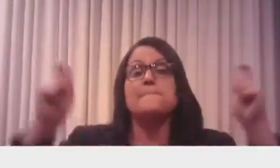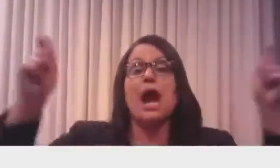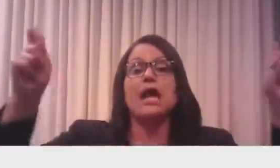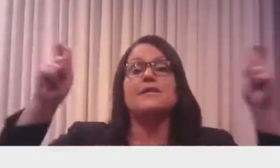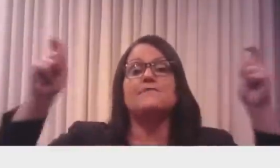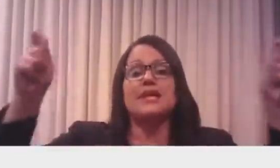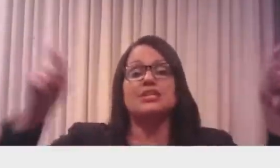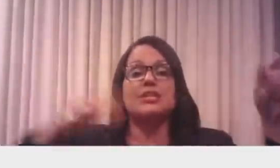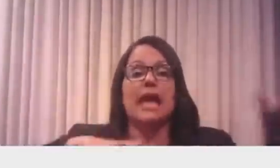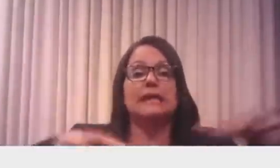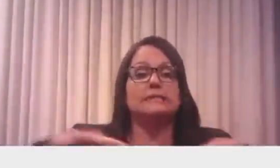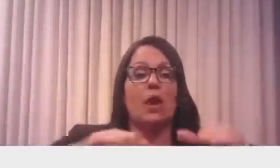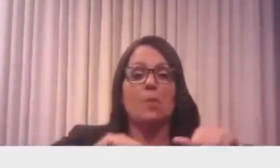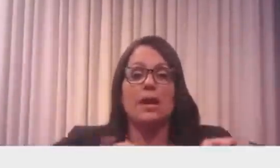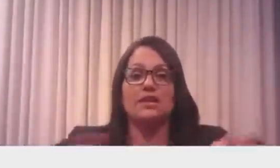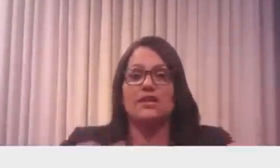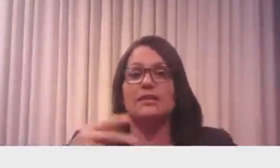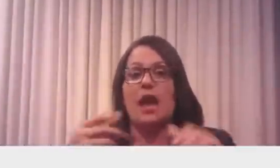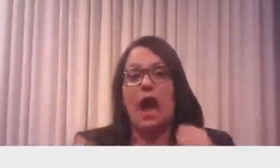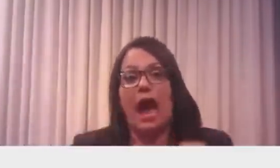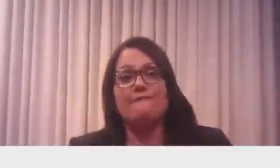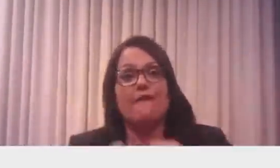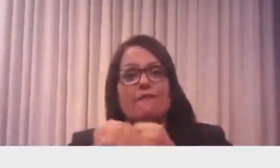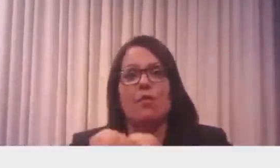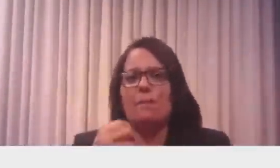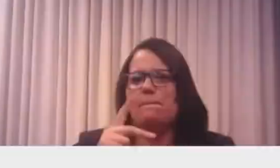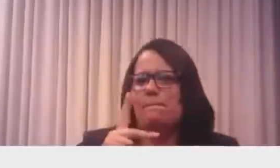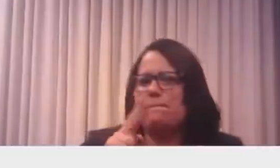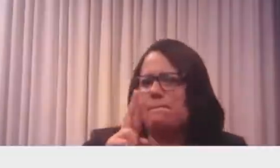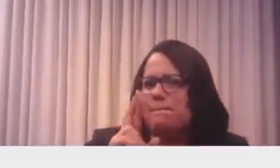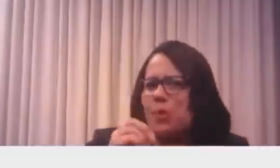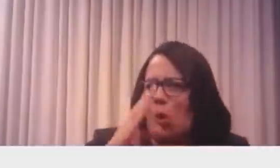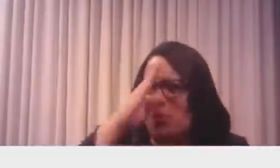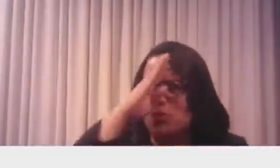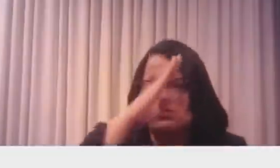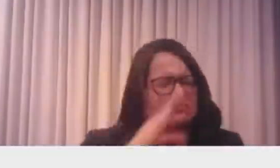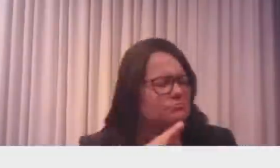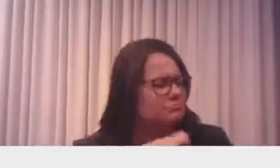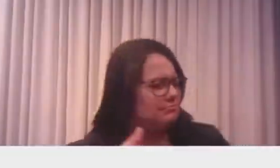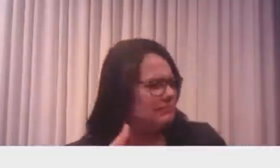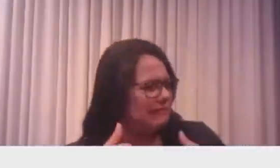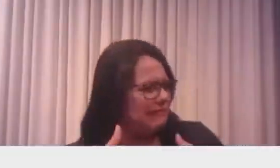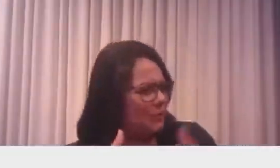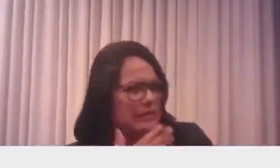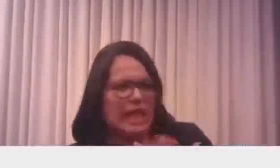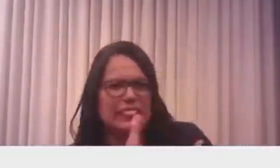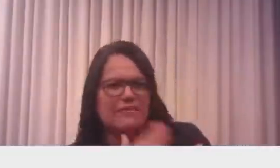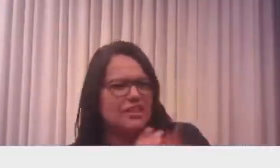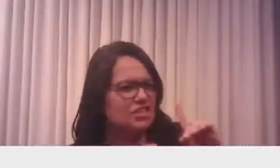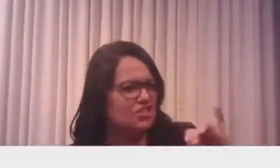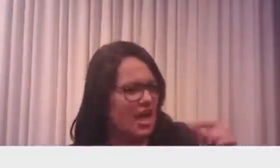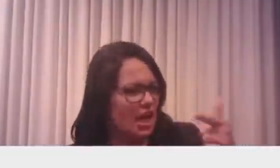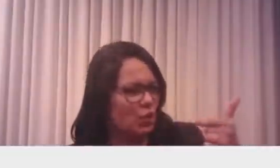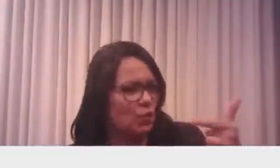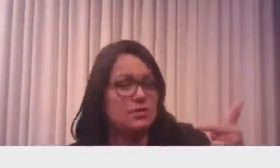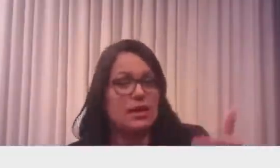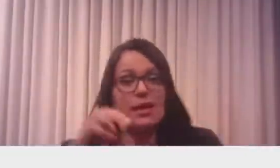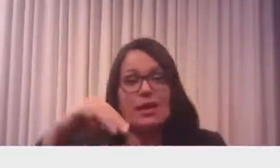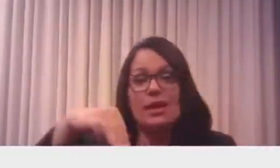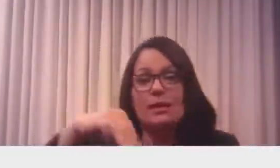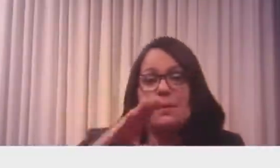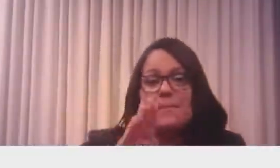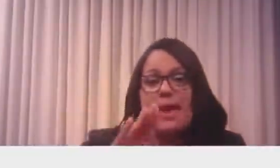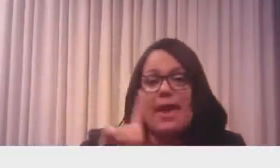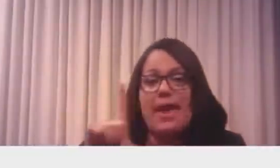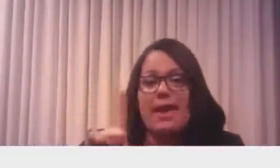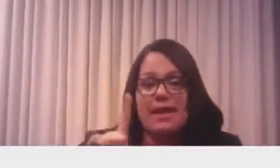para o Bolsonaro fracasso em Brasília. Não entendi. Eu não tinha nada a ver com manifestação dia 12. era do MBL, mais